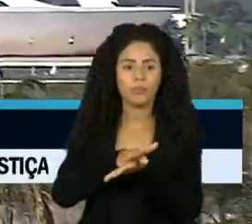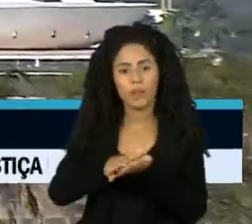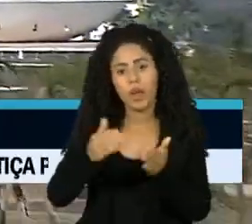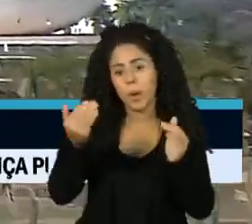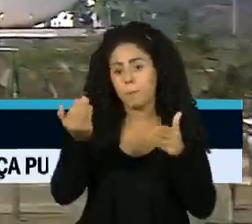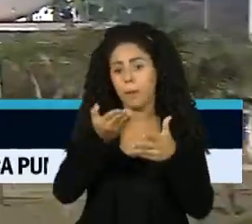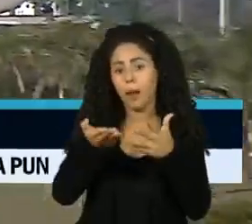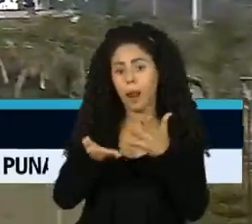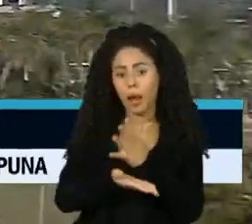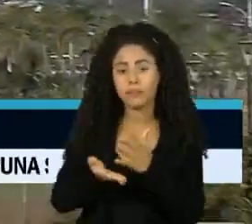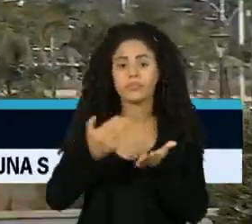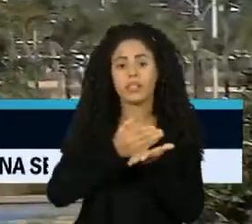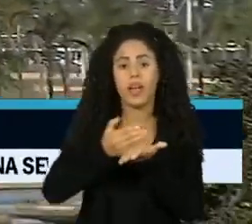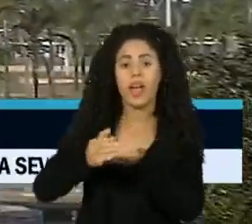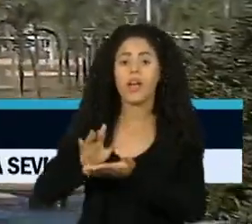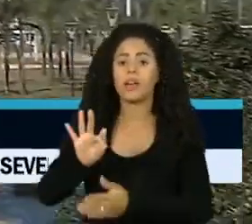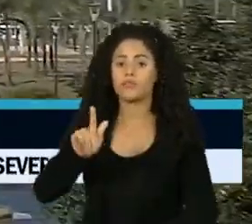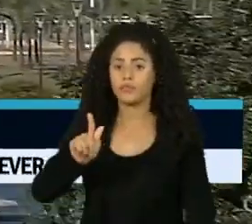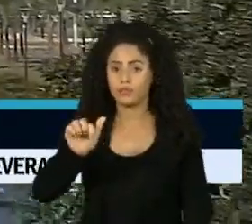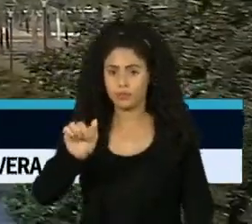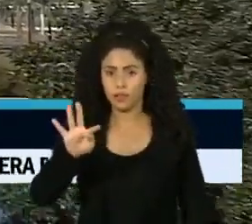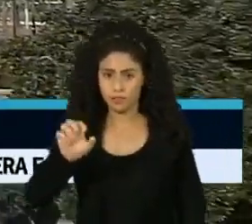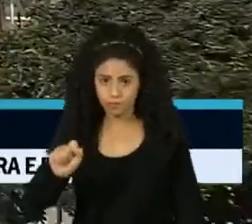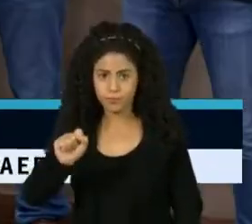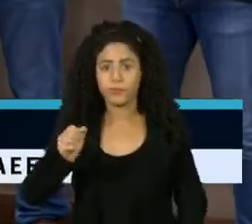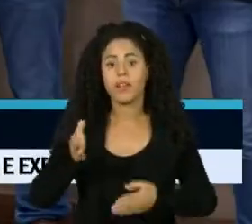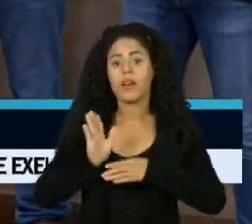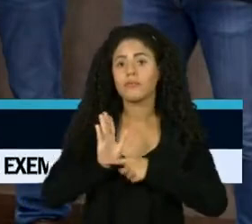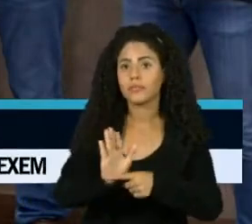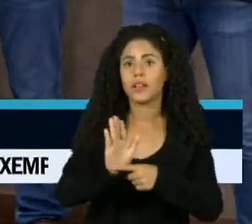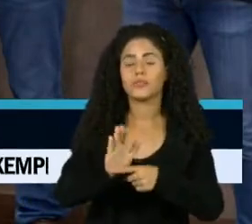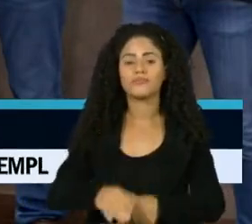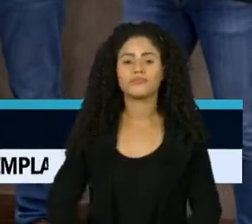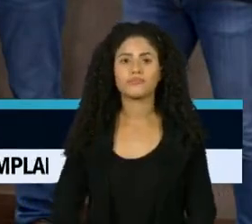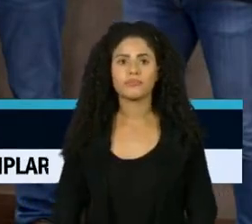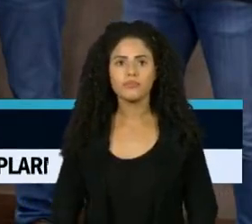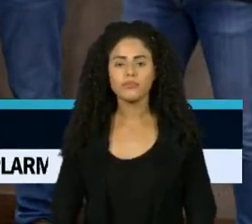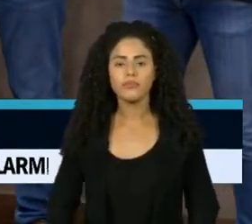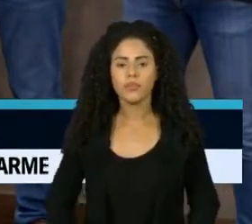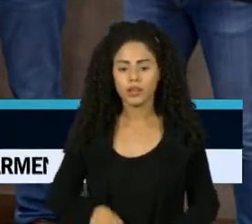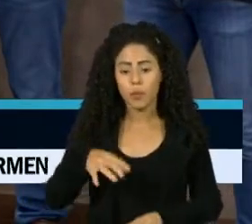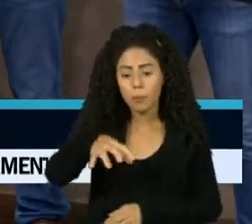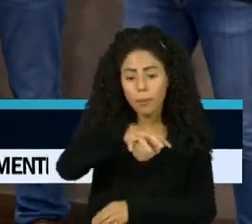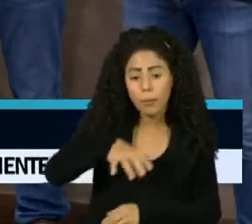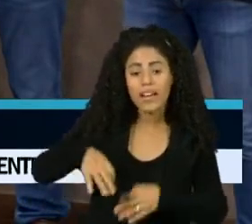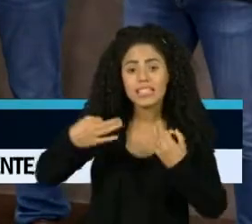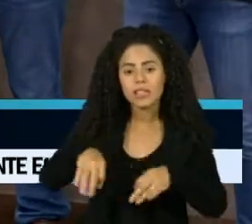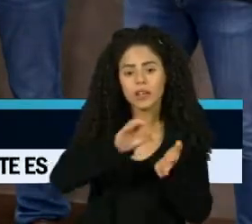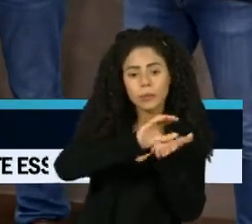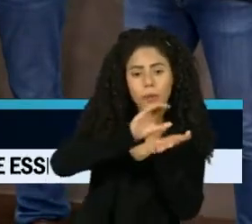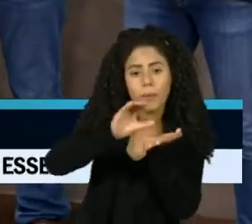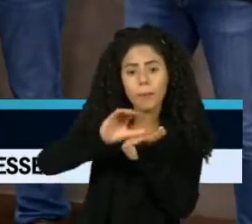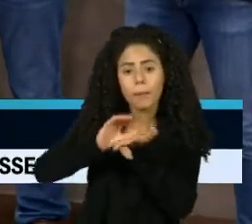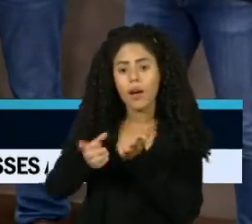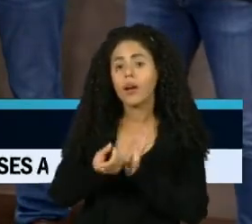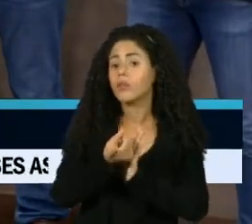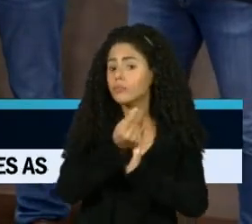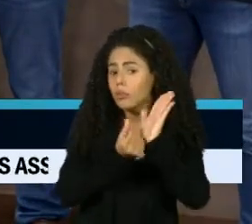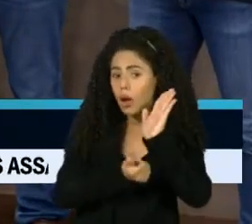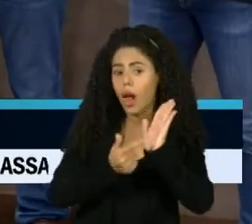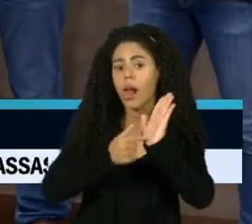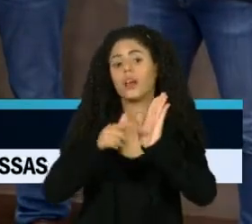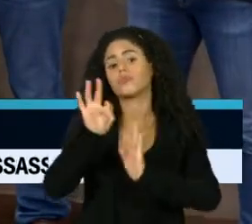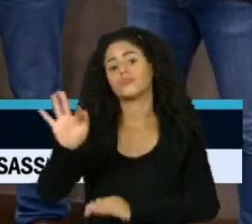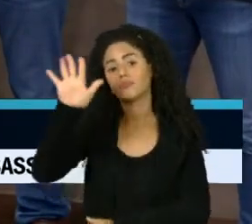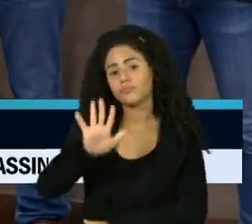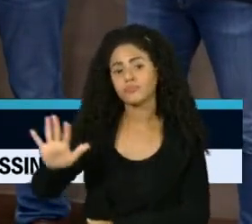de Garantia, o FGTS, o que não teria sido feito. Ele tem que endereçar ao orçamento geral da União e essa discussão se